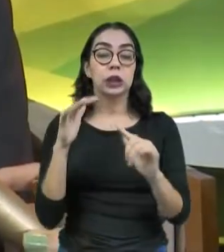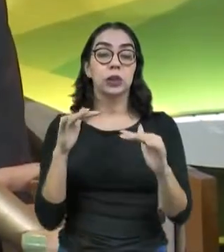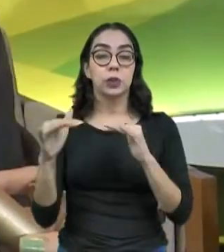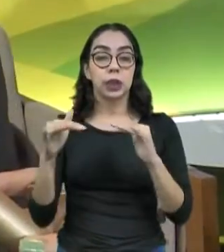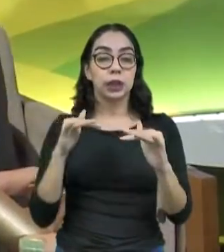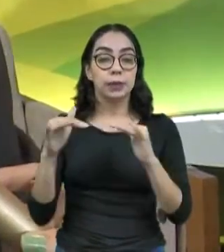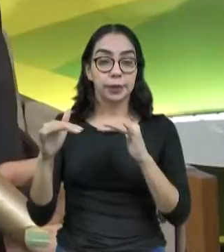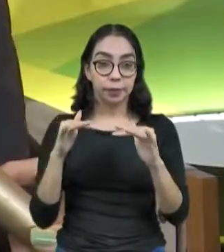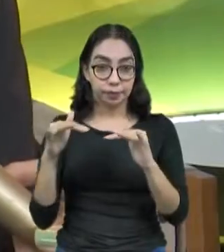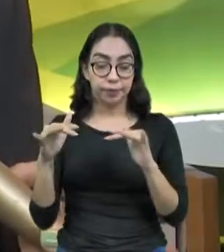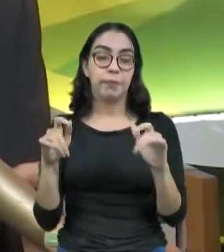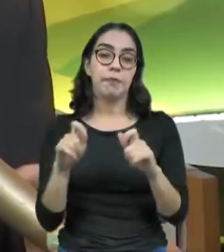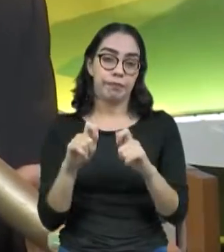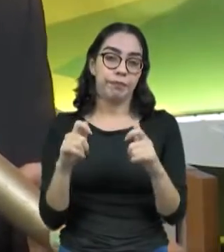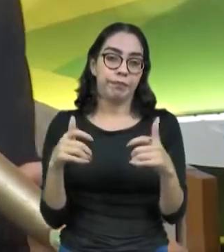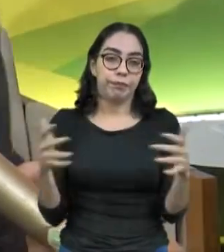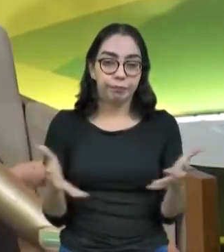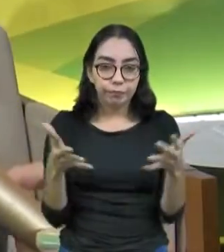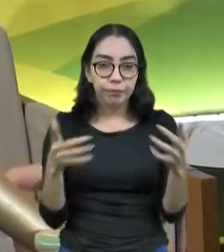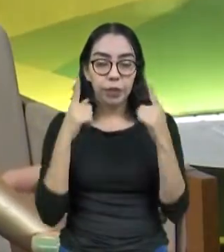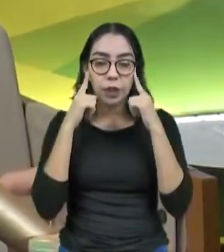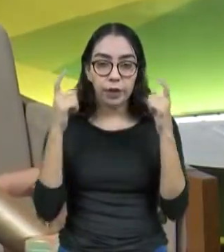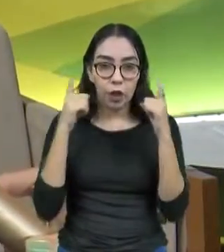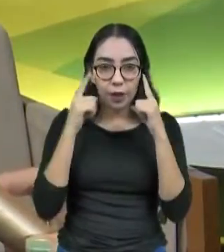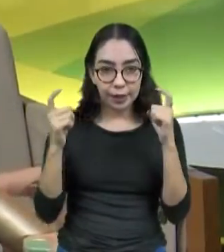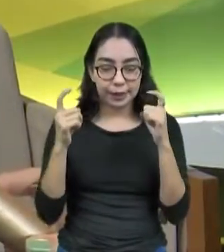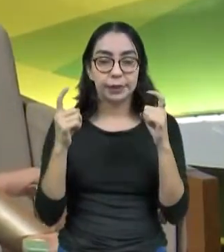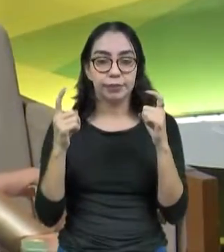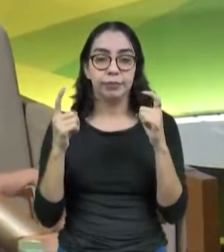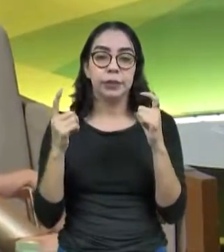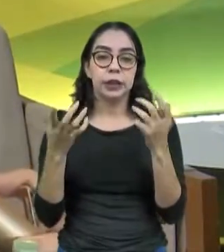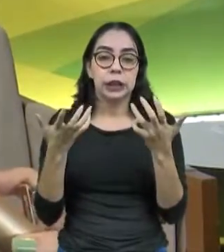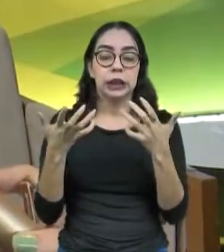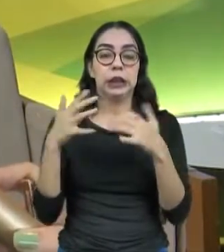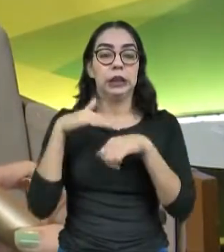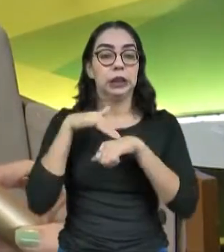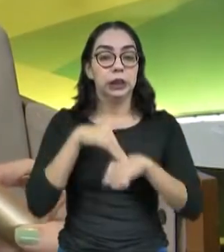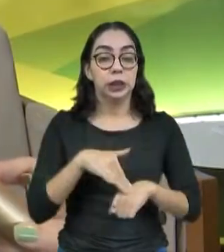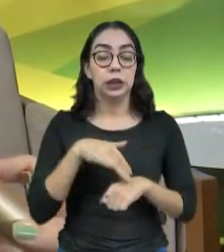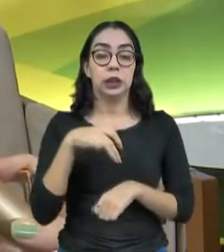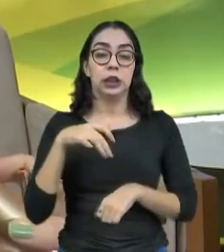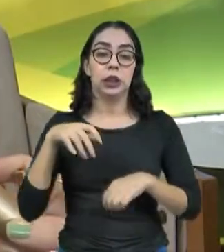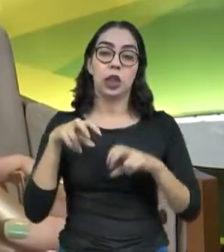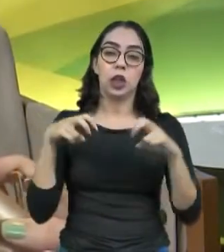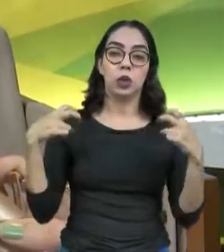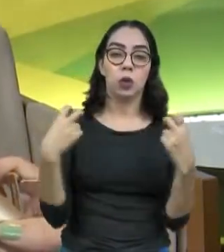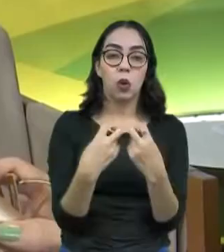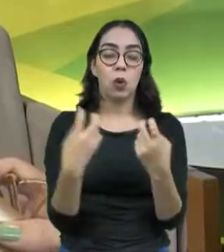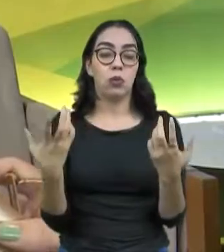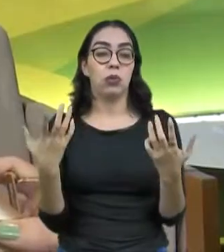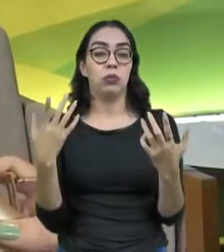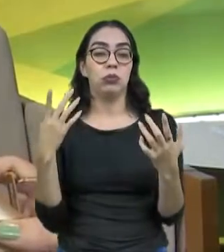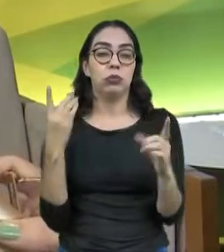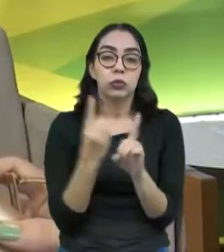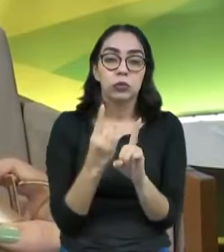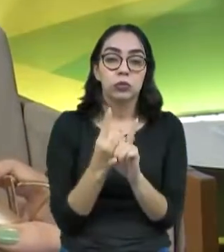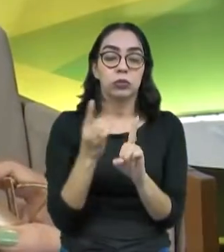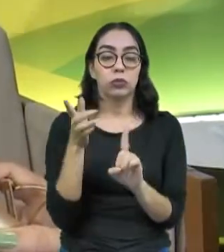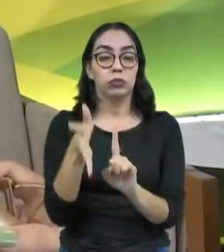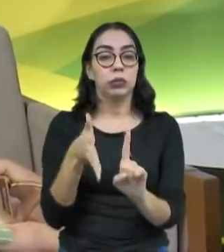E ela faz isso através de um grande encontro. Então, é através de dinâmicas dialógicas que você possa